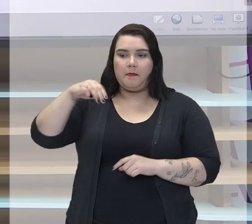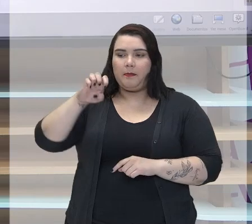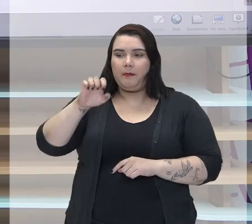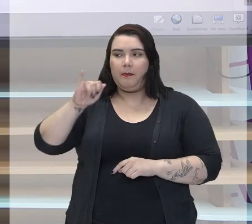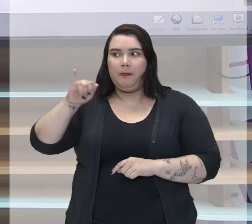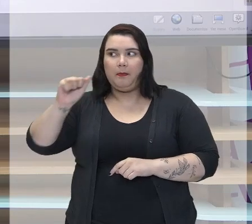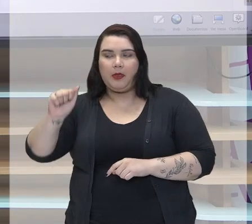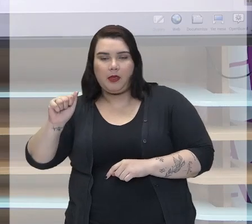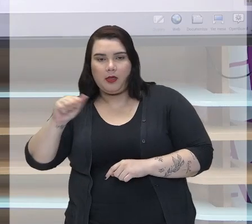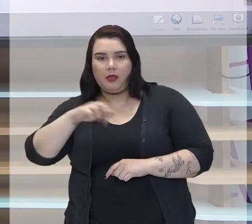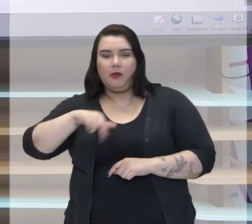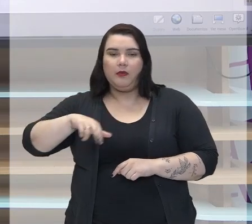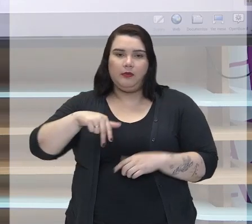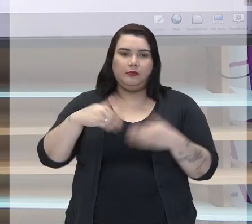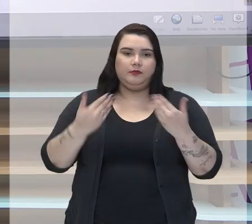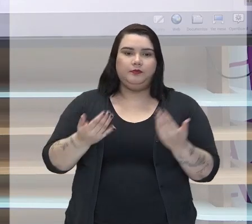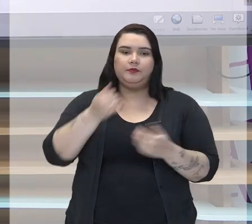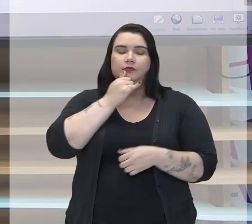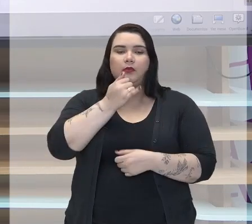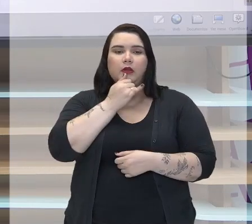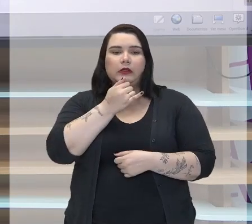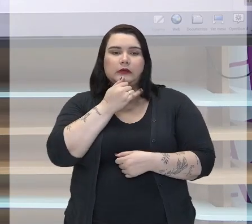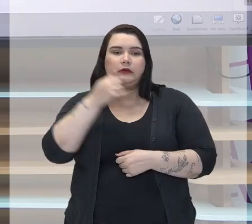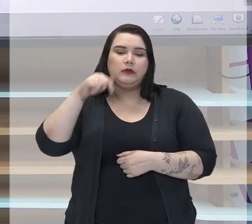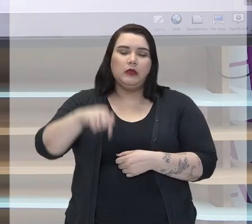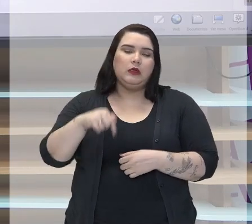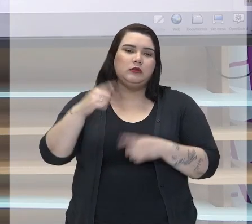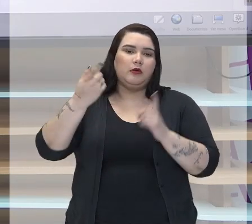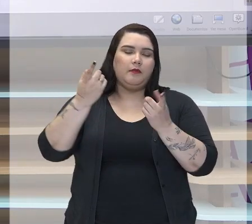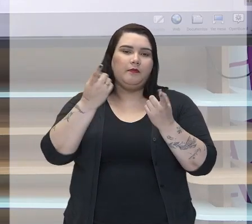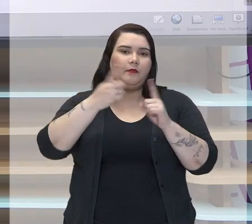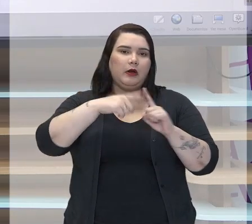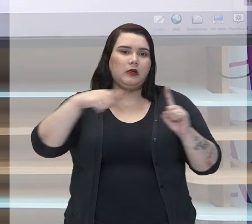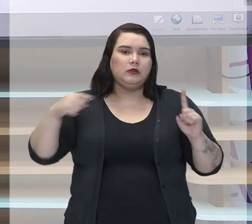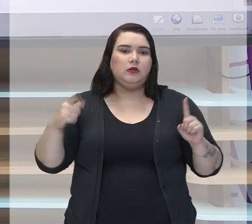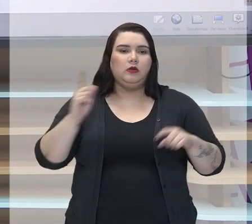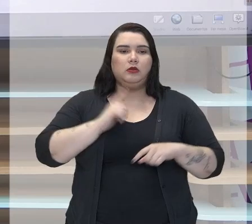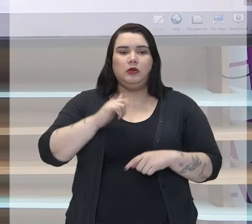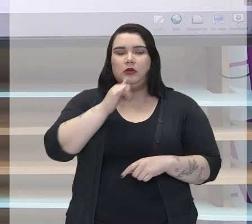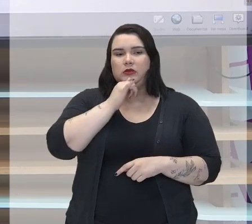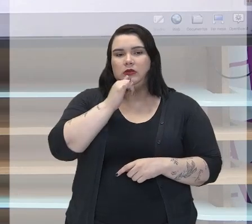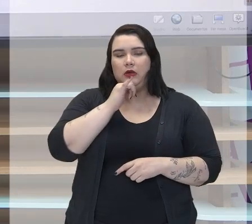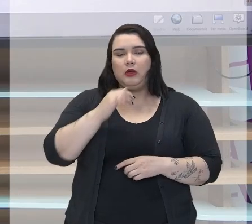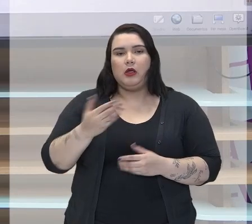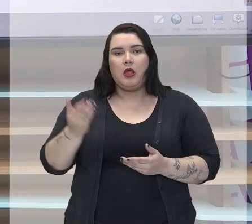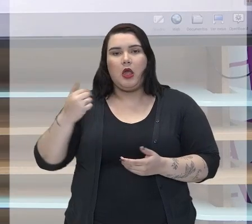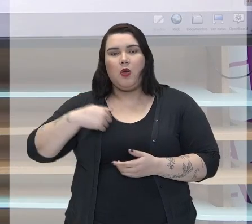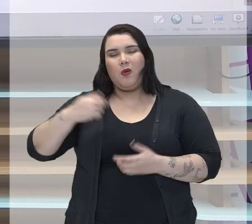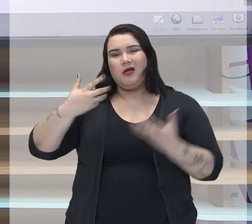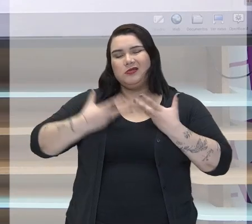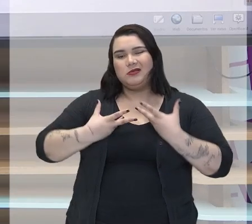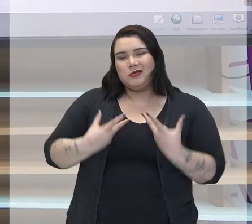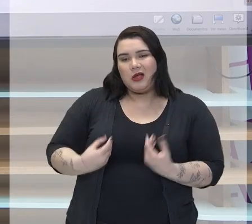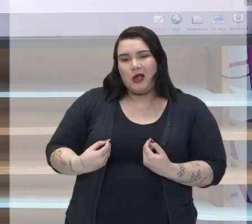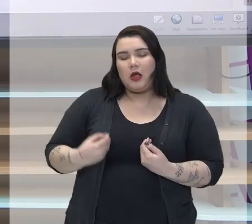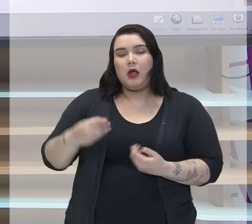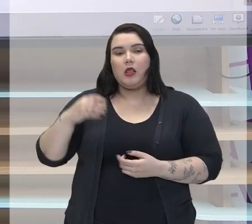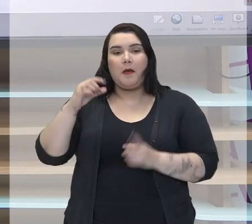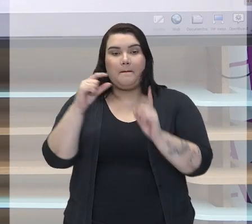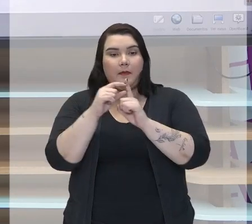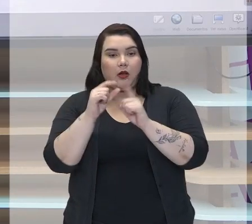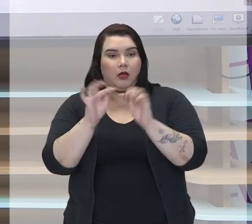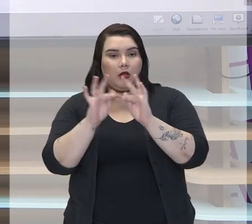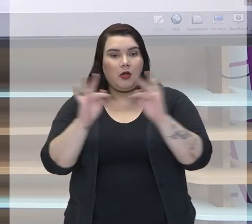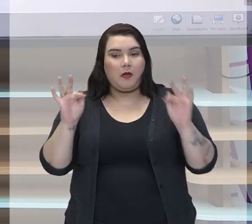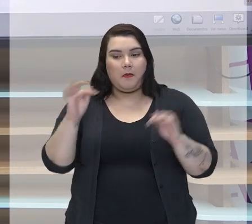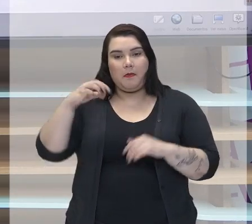O advérbio, se eu tiver, olha, estou um pouco cansada, estou meio cansada. Meio